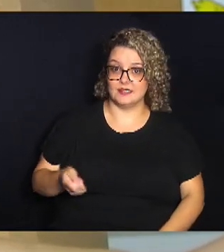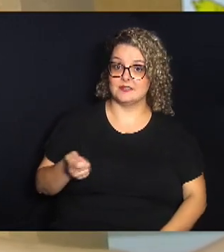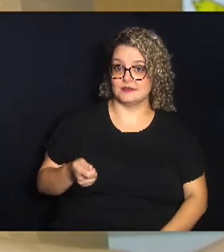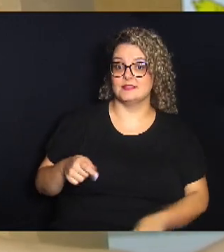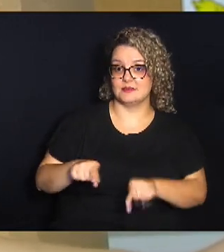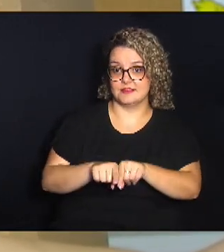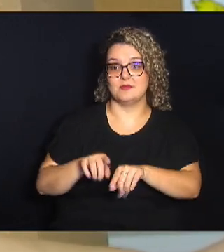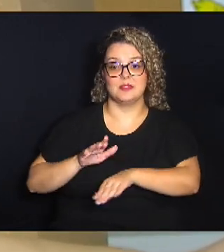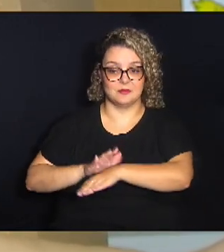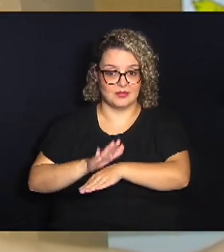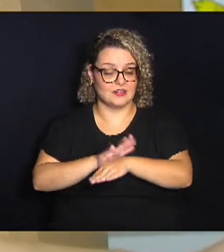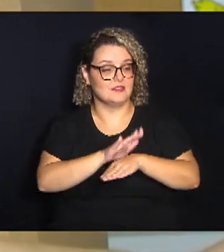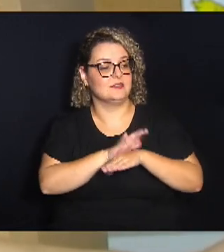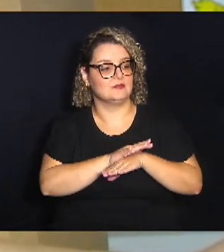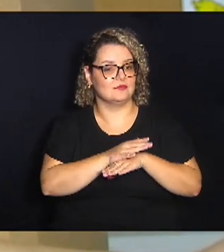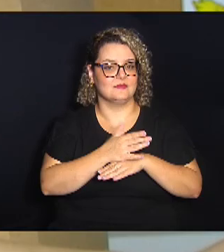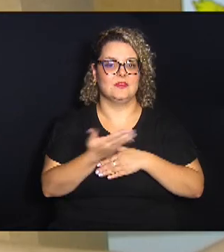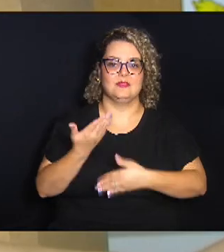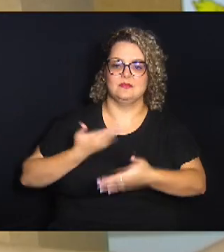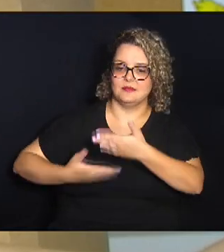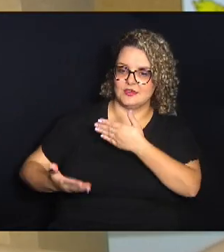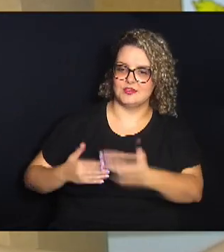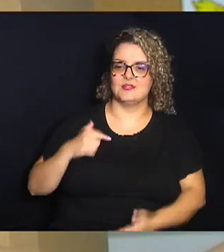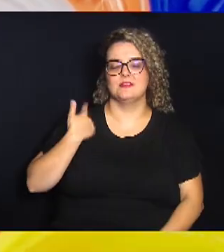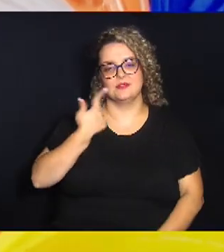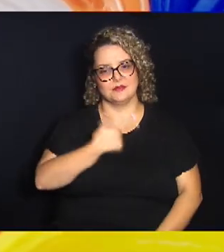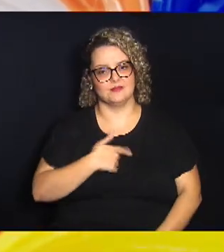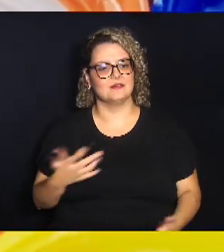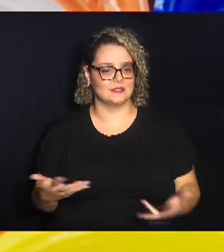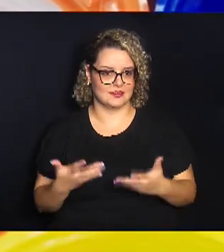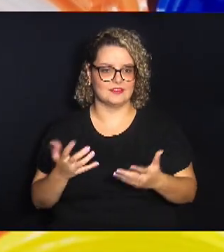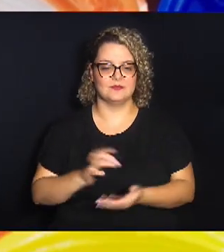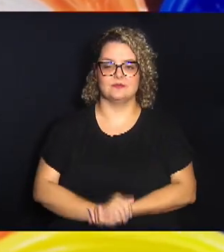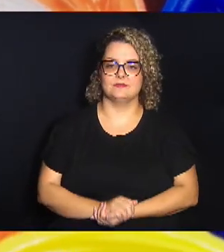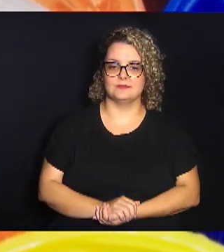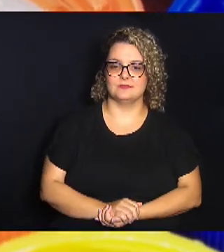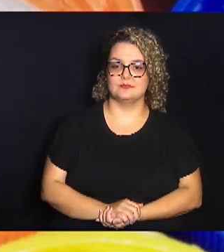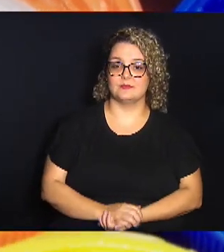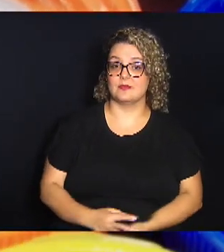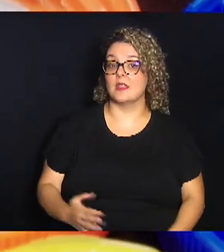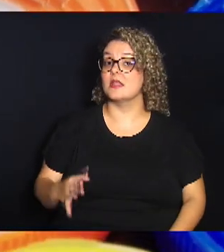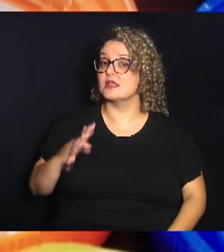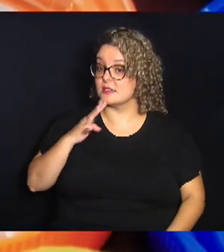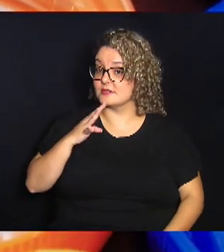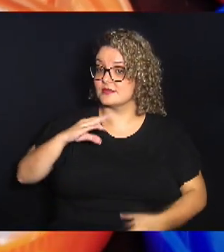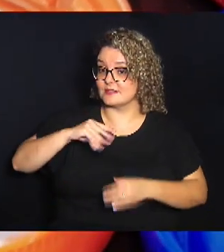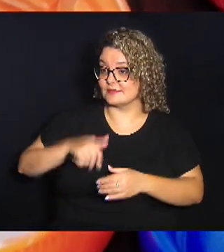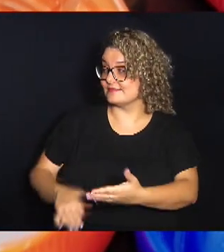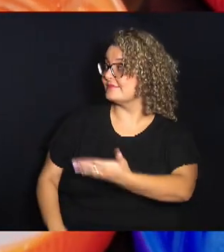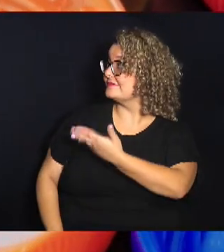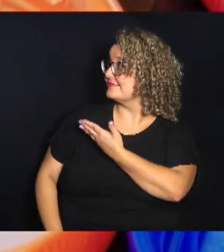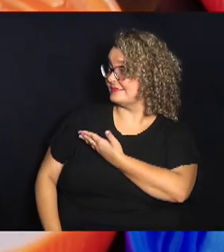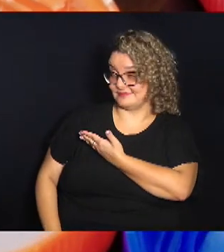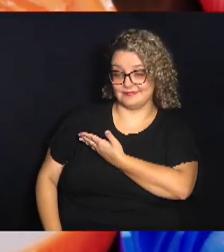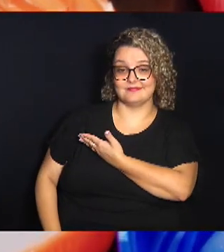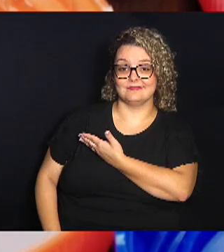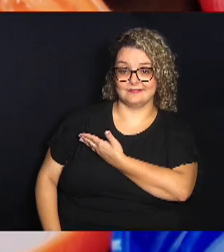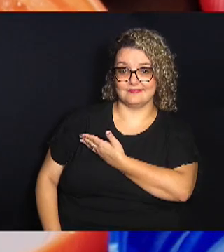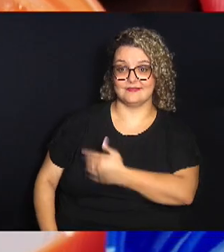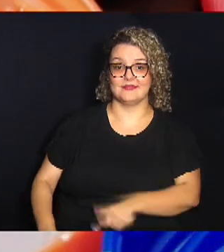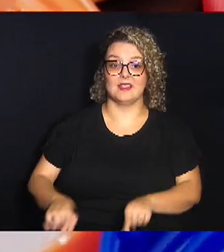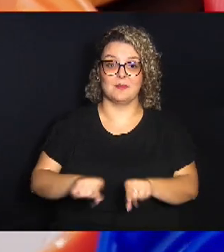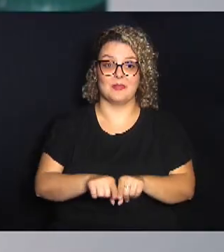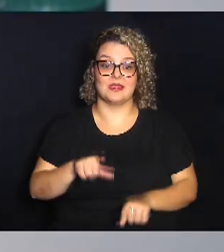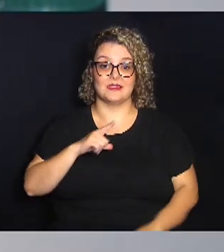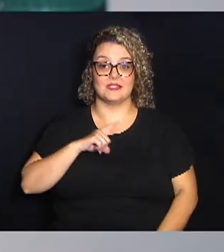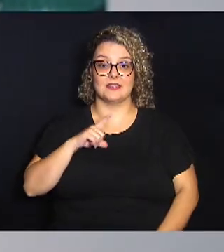colaborar em partilhar conosco essa iniciativa. Além das conhecidas tampinhas de garrafa PET, tem também as